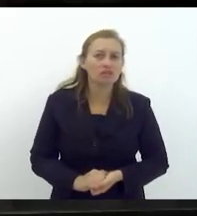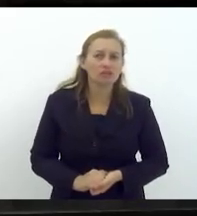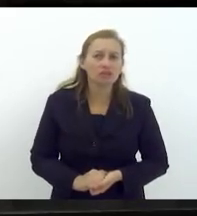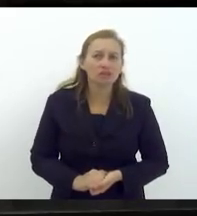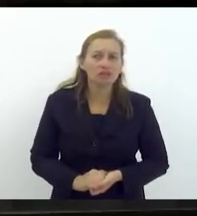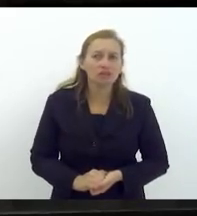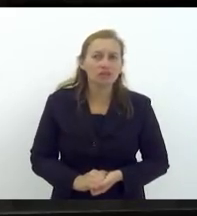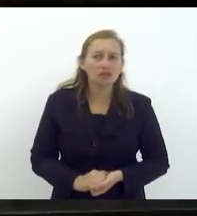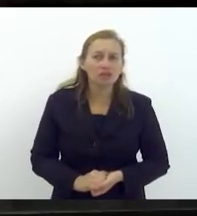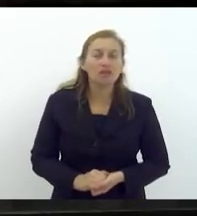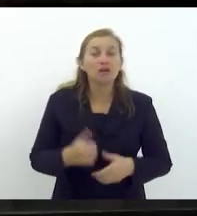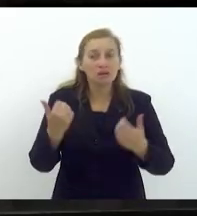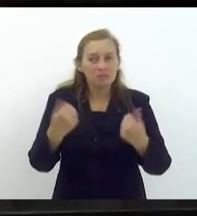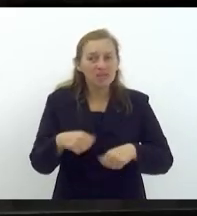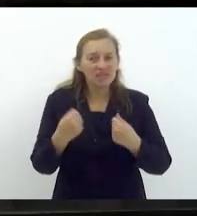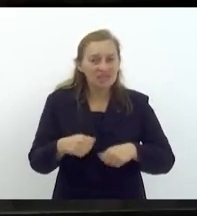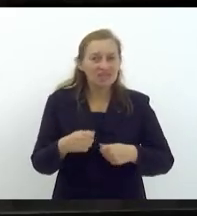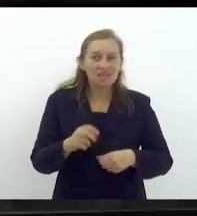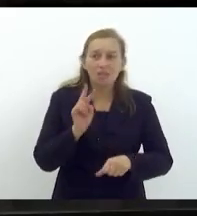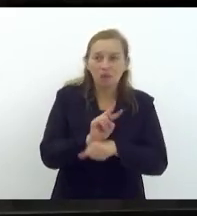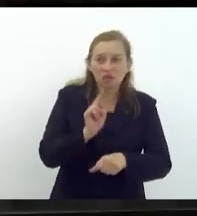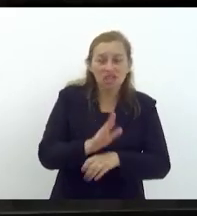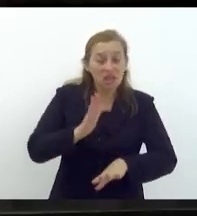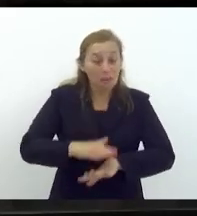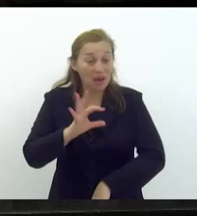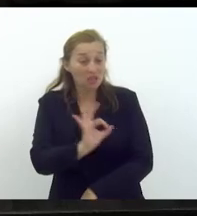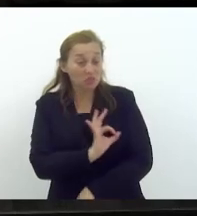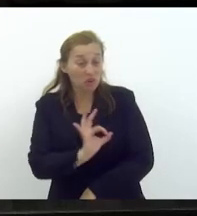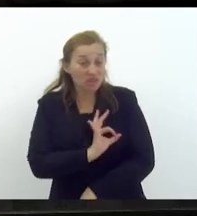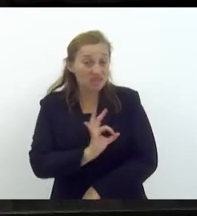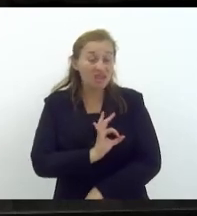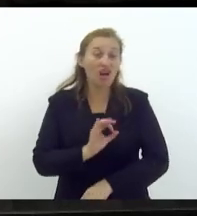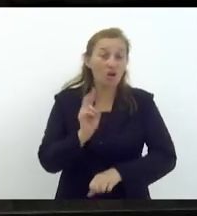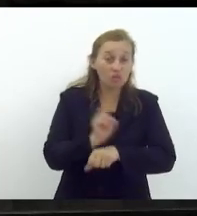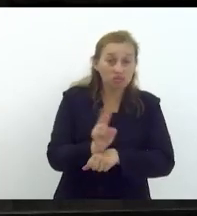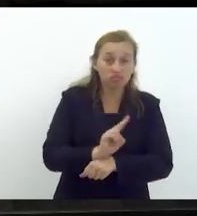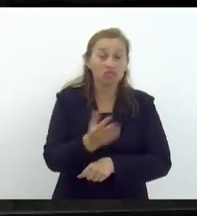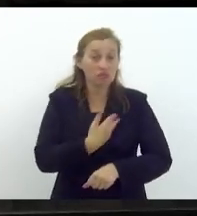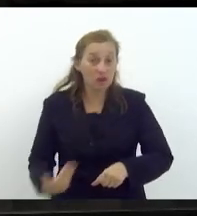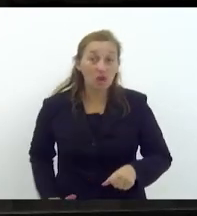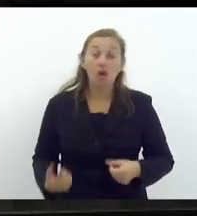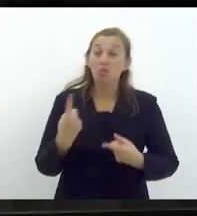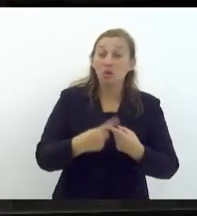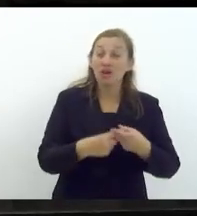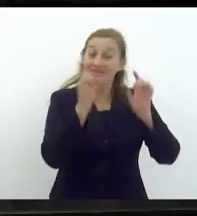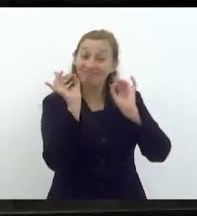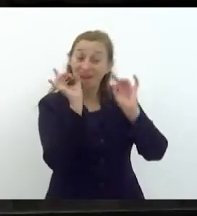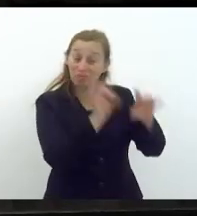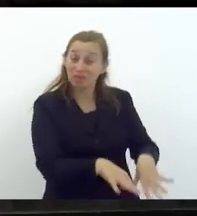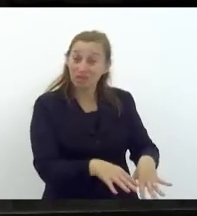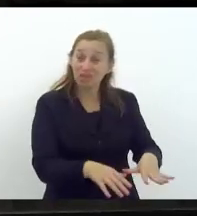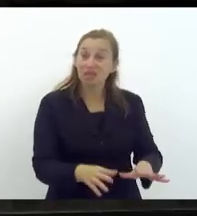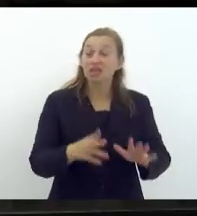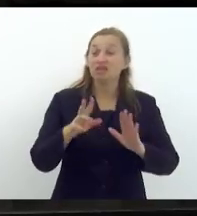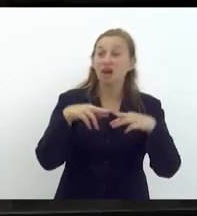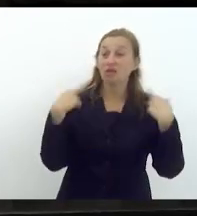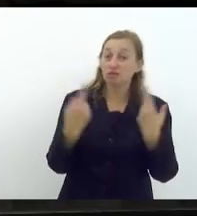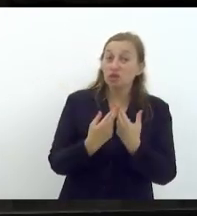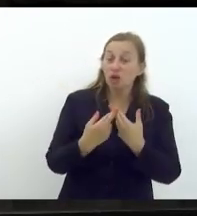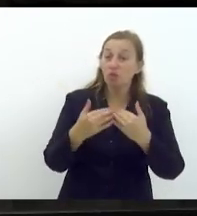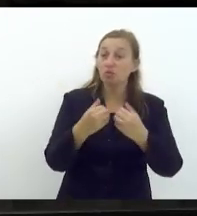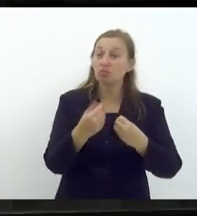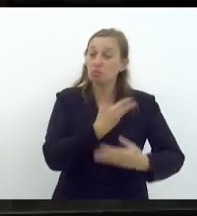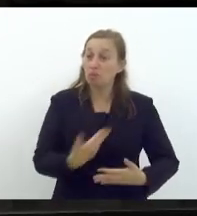Nós precisamos brindar um pouco o policial militar, o agente de segurança pública porque está abandonado. Eu tive uma audiência pública aqui